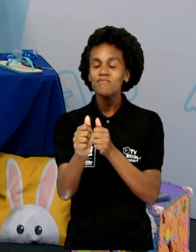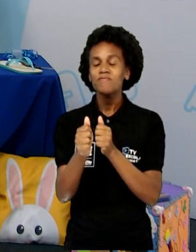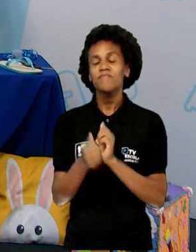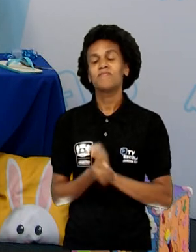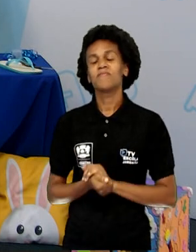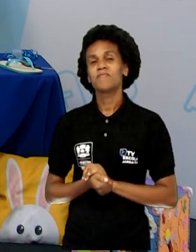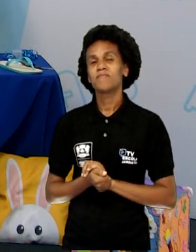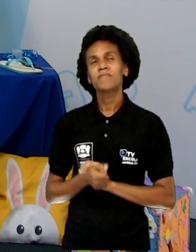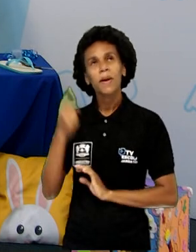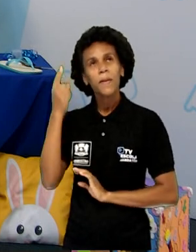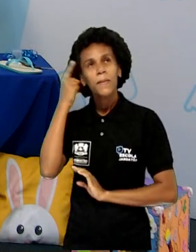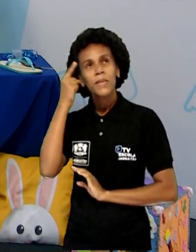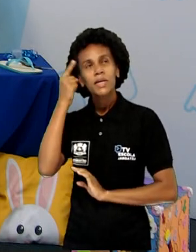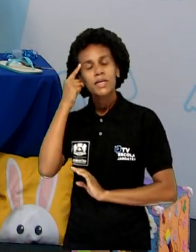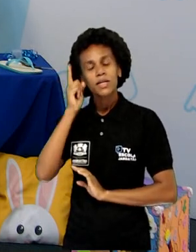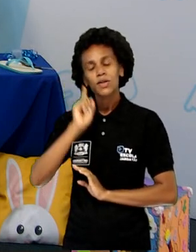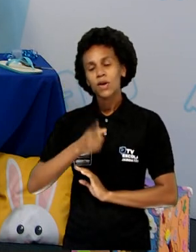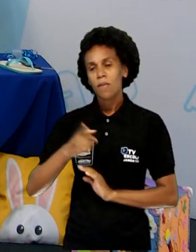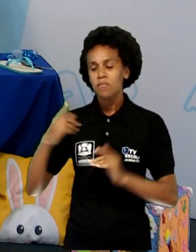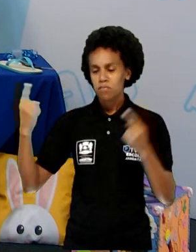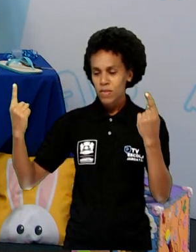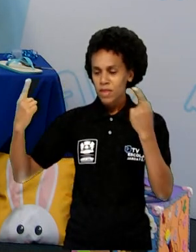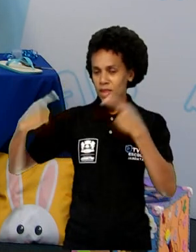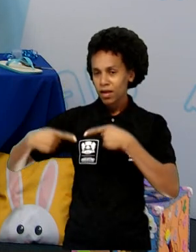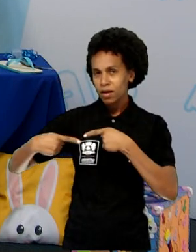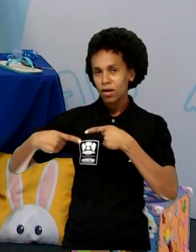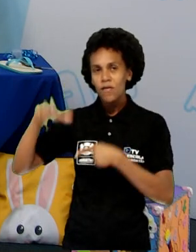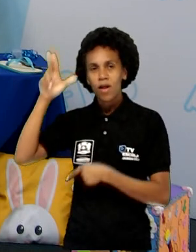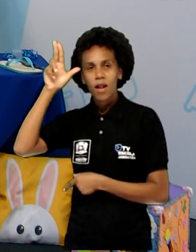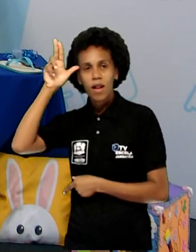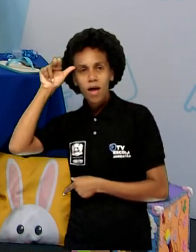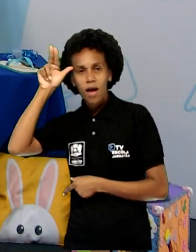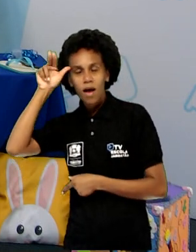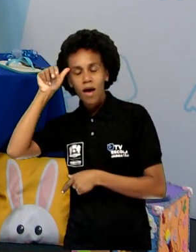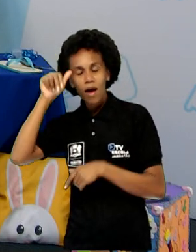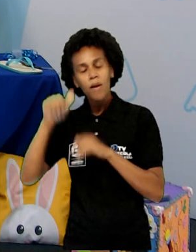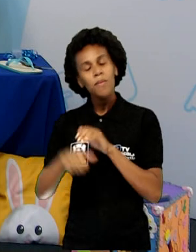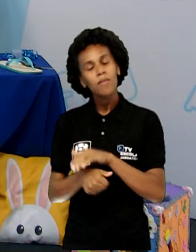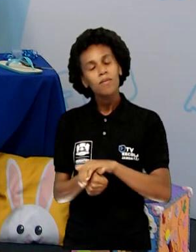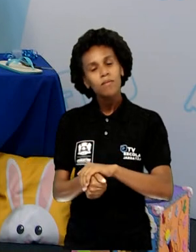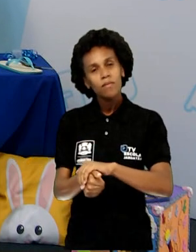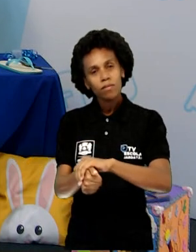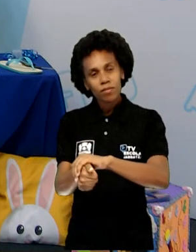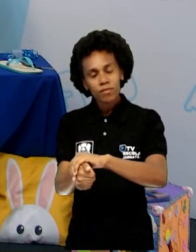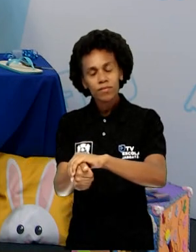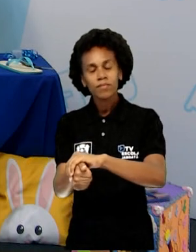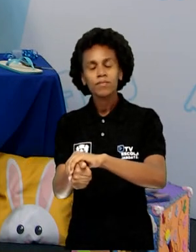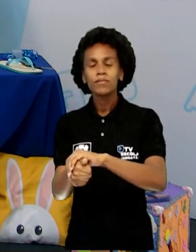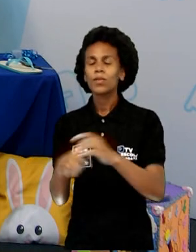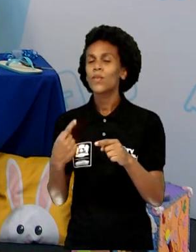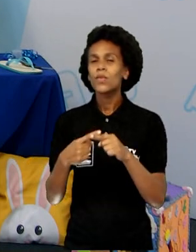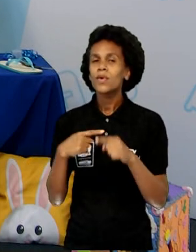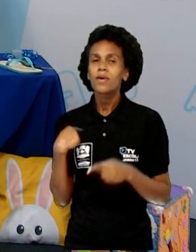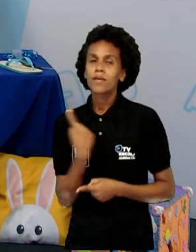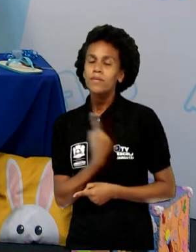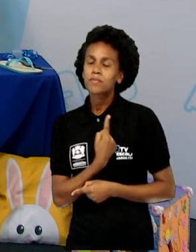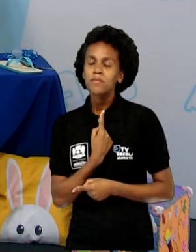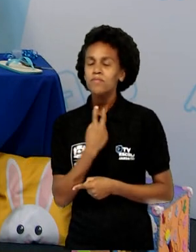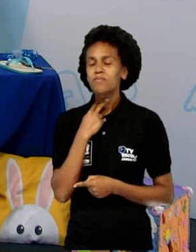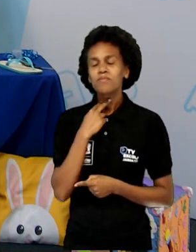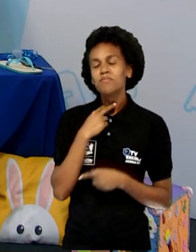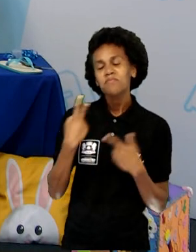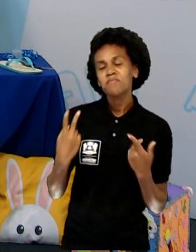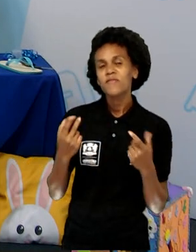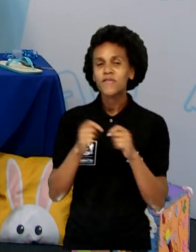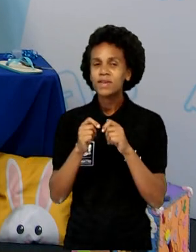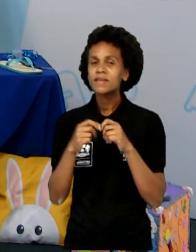lebre e a tartaruga, por que nós não podemos fazer um desafio entre duas tartarugas? Como seria?